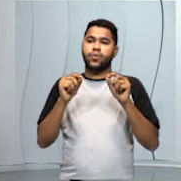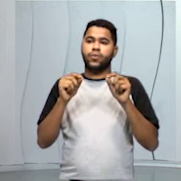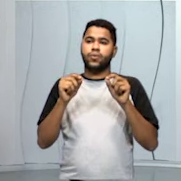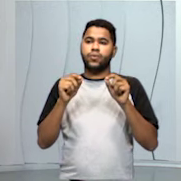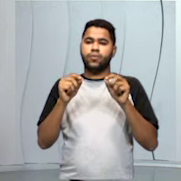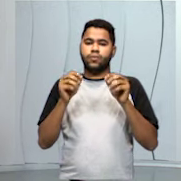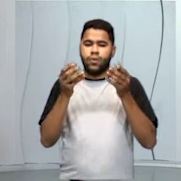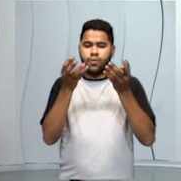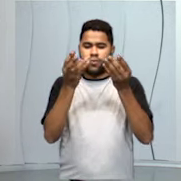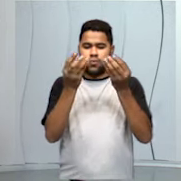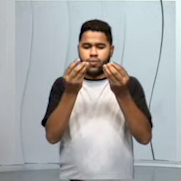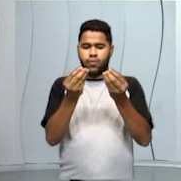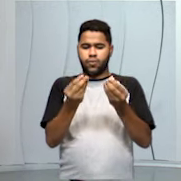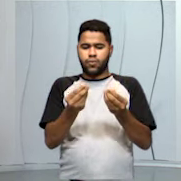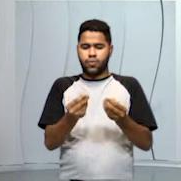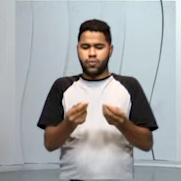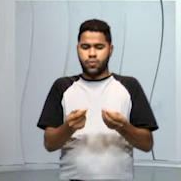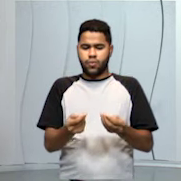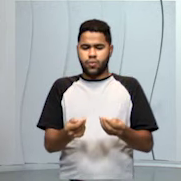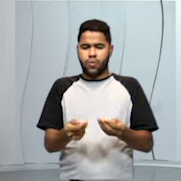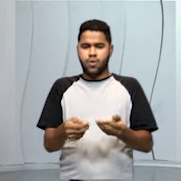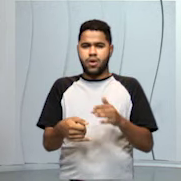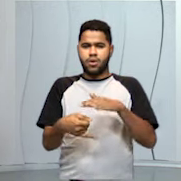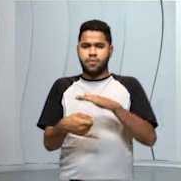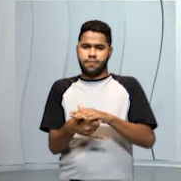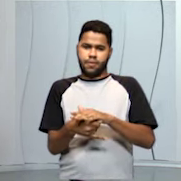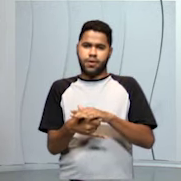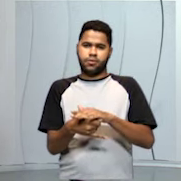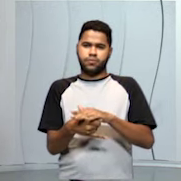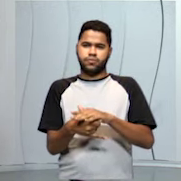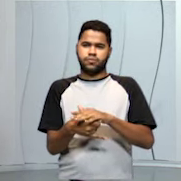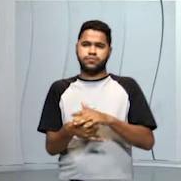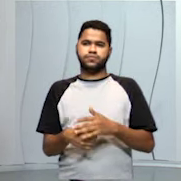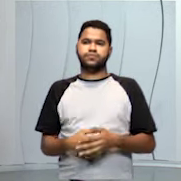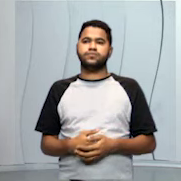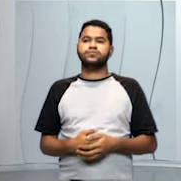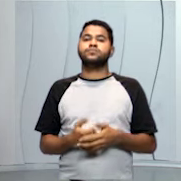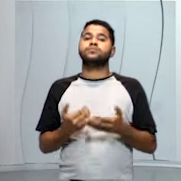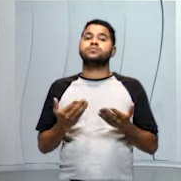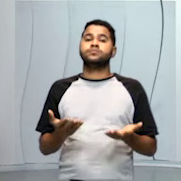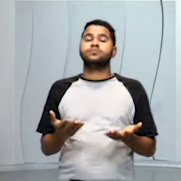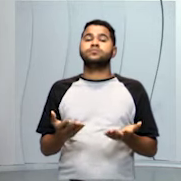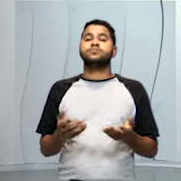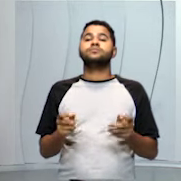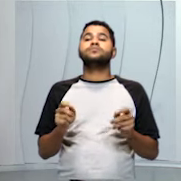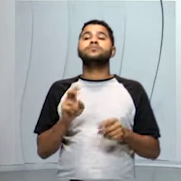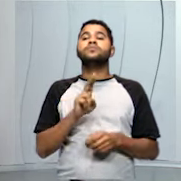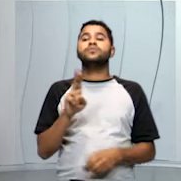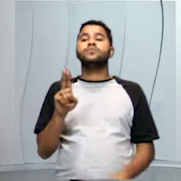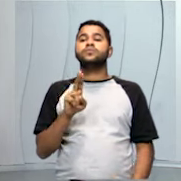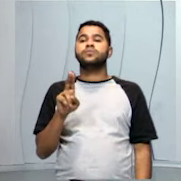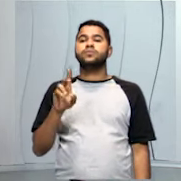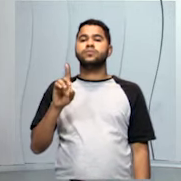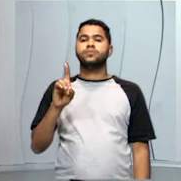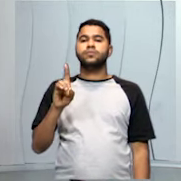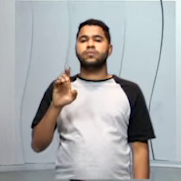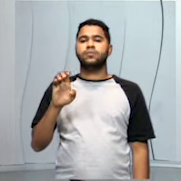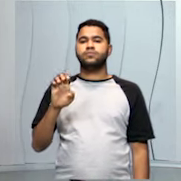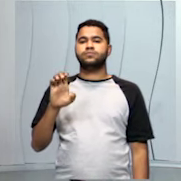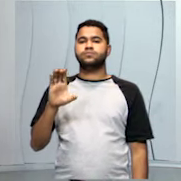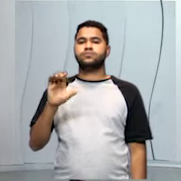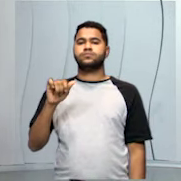repousar no fundo do copo ou no fundo da jarra. A isso a gente dá o nome de decantação,